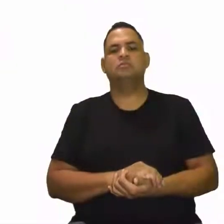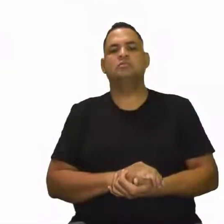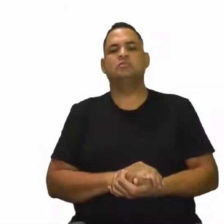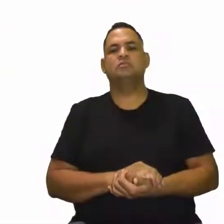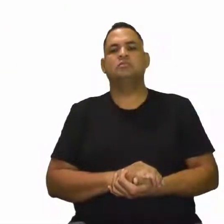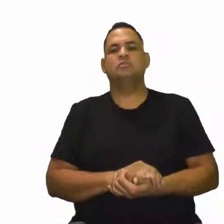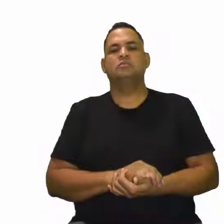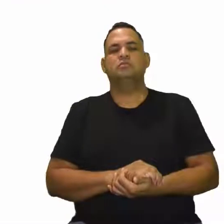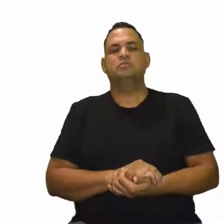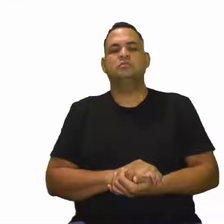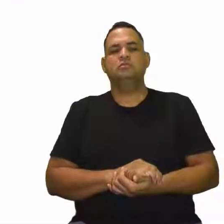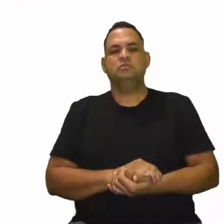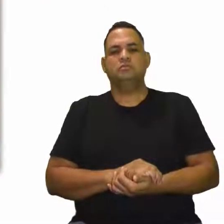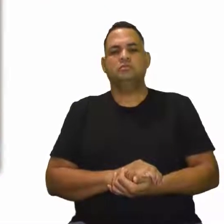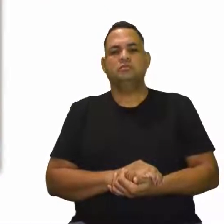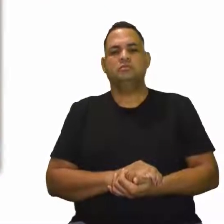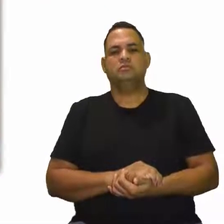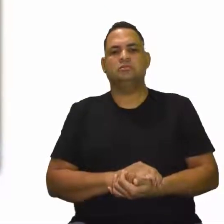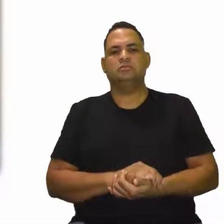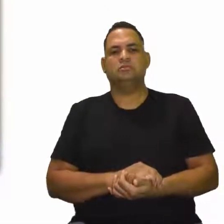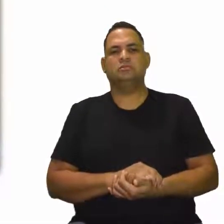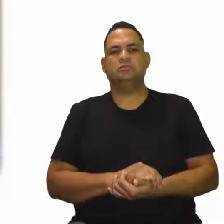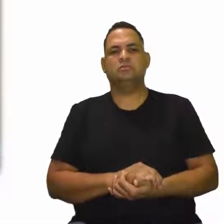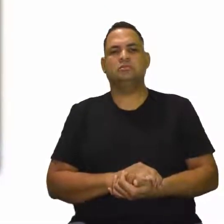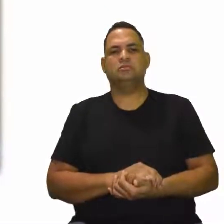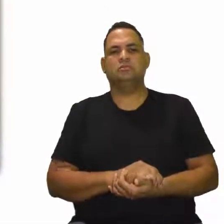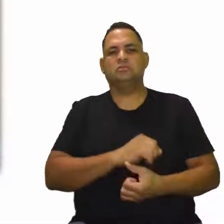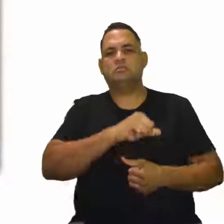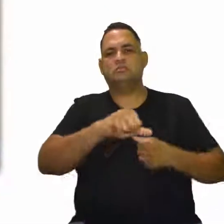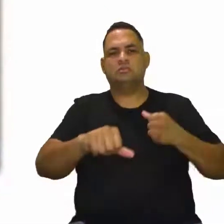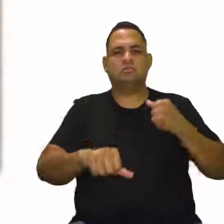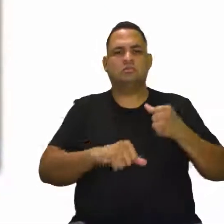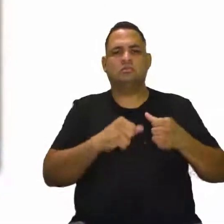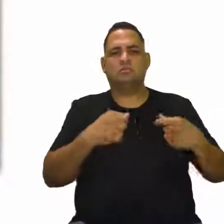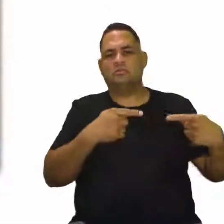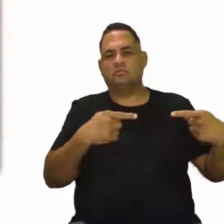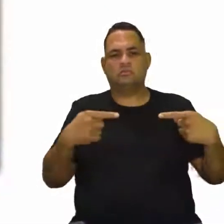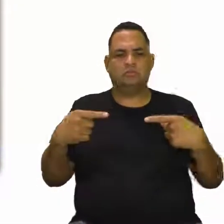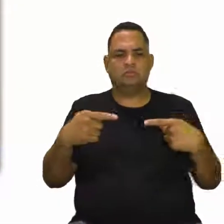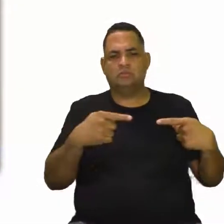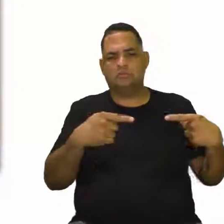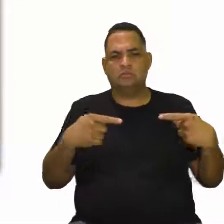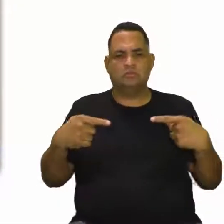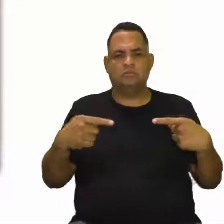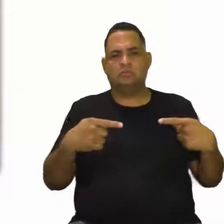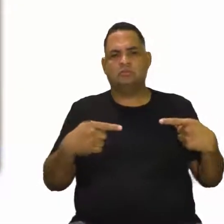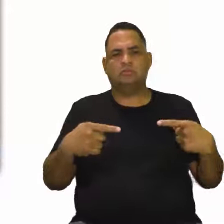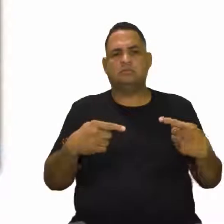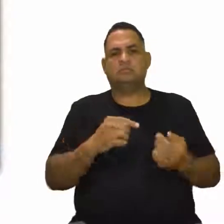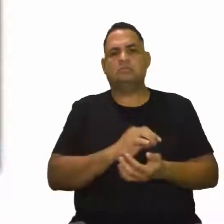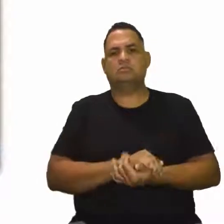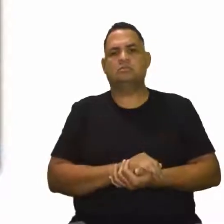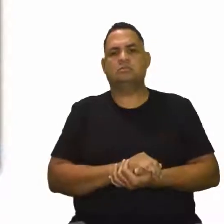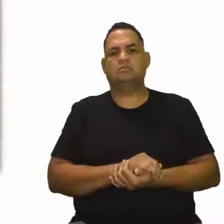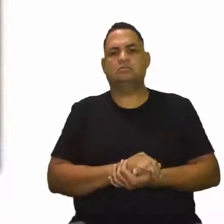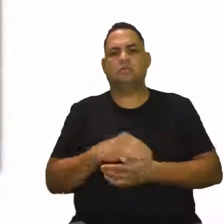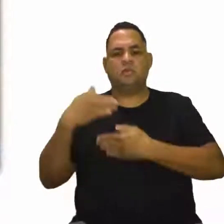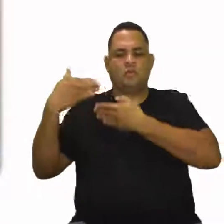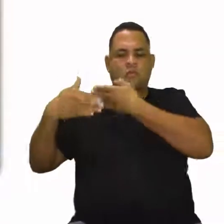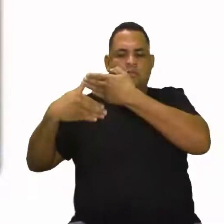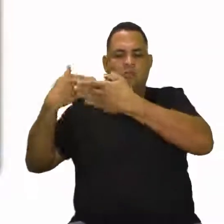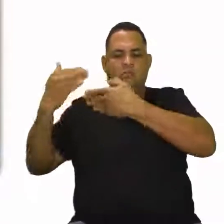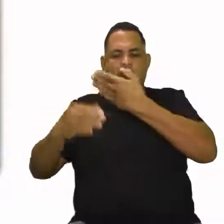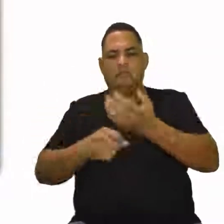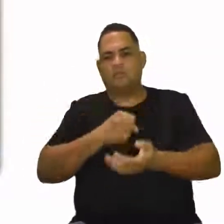só o que a gente tem como próximo tópico. alterações, tá? Alterações relacionadas aí ao